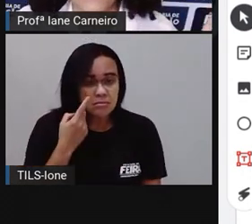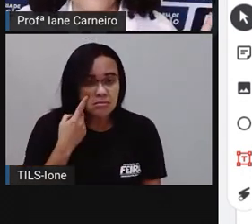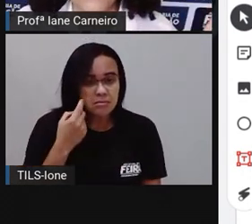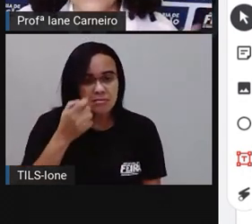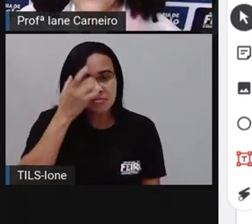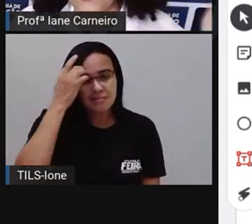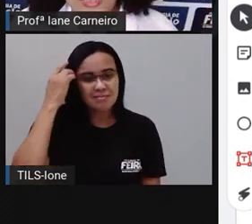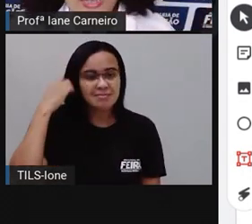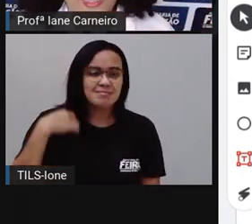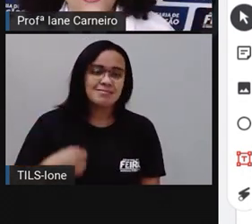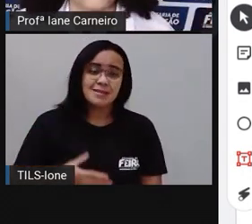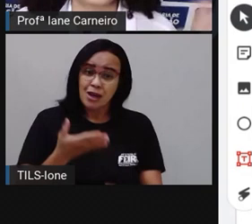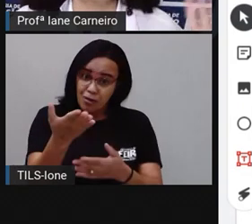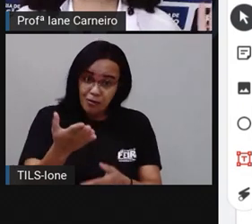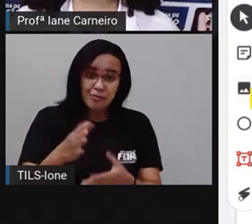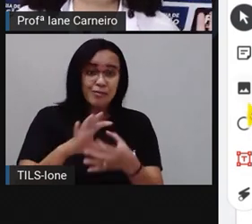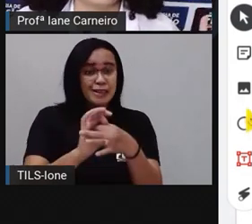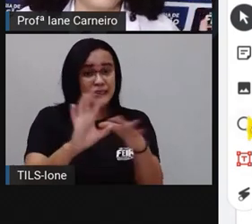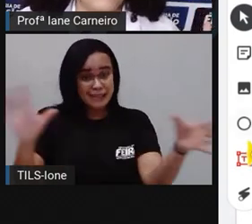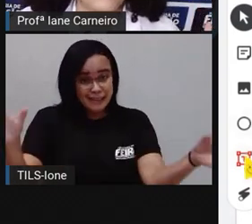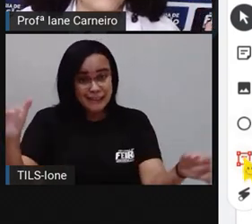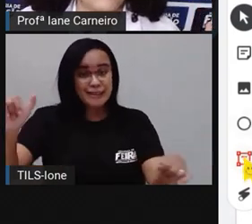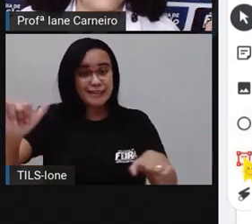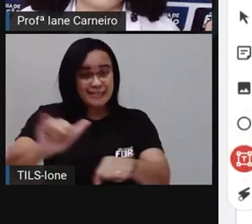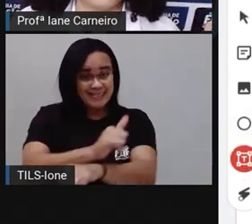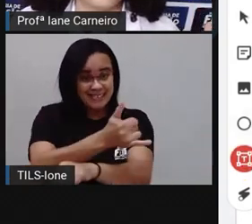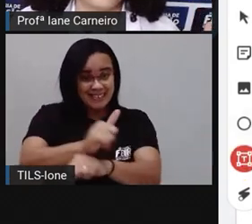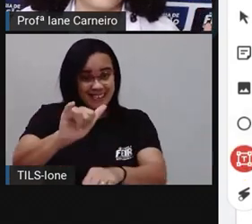livre pra fazer sua estratégia. Então, ó,